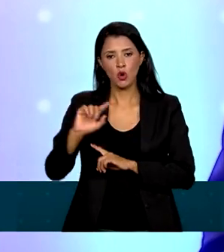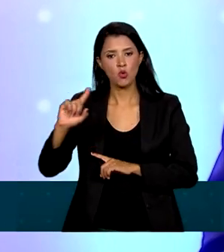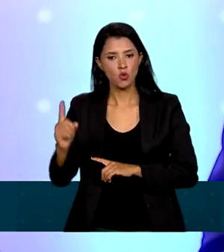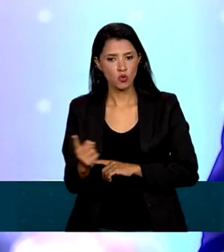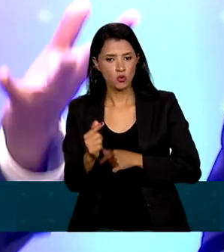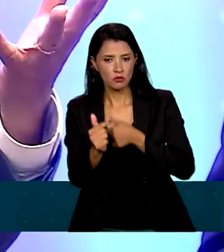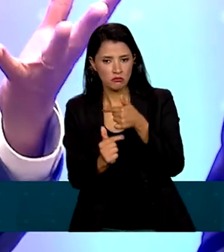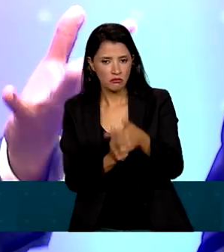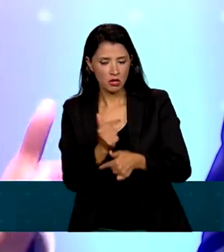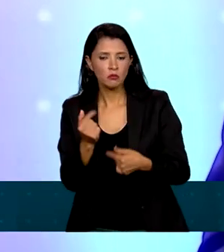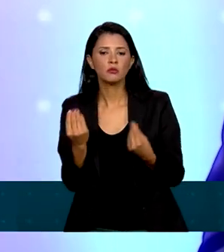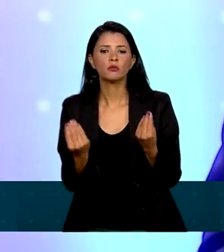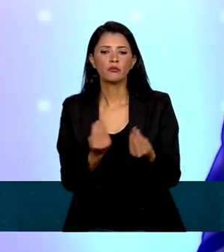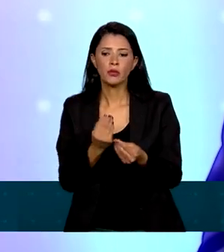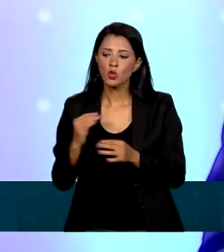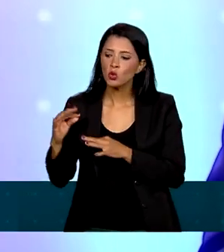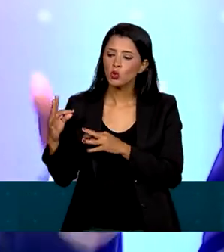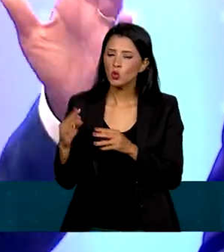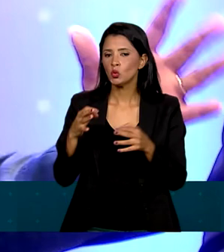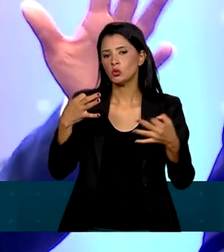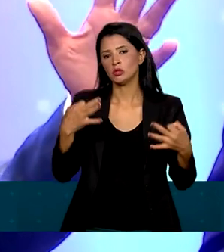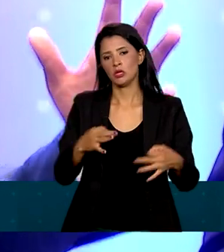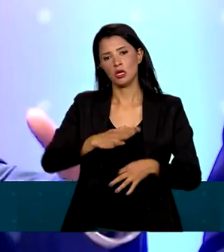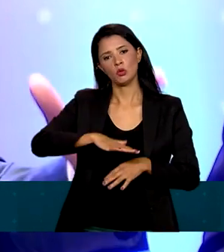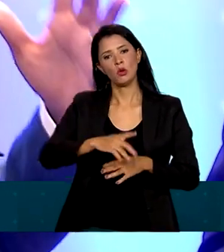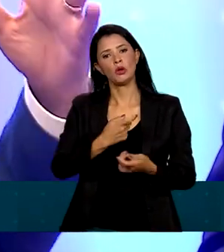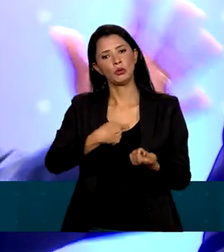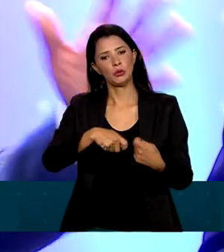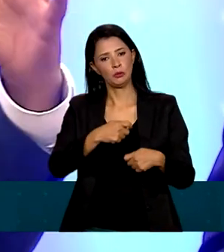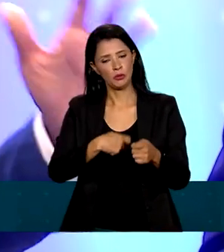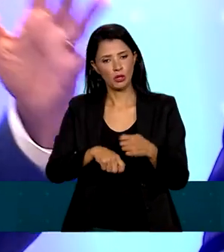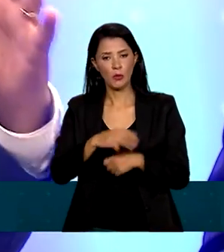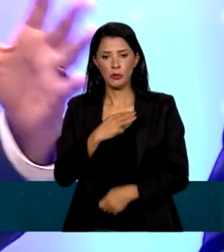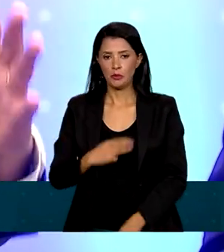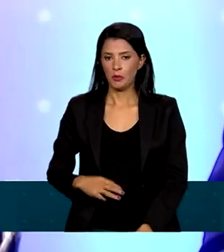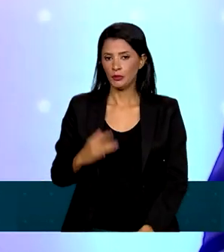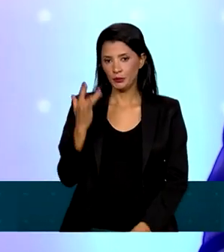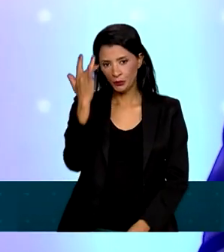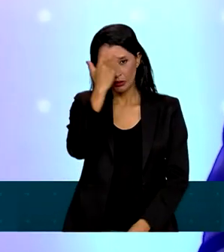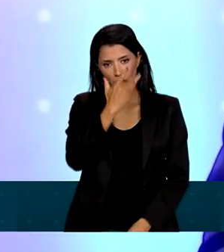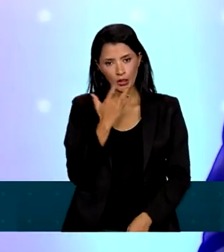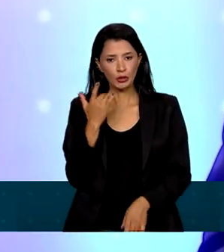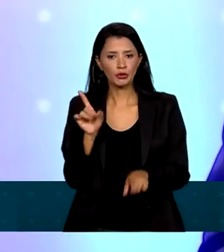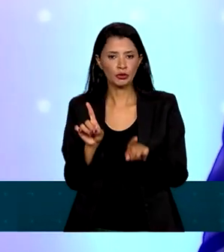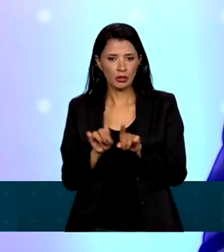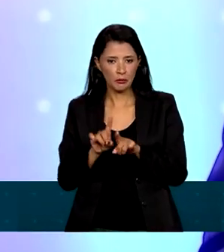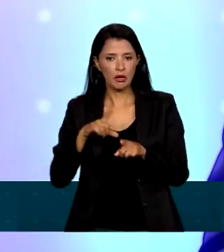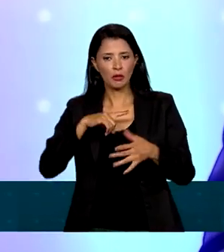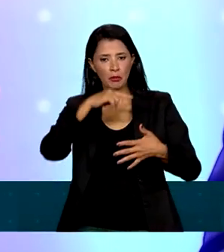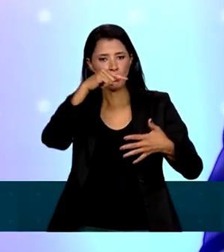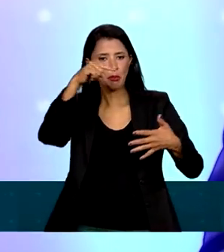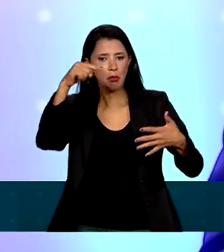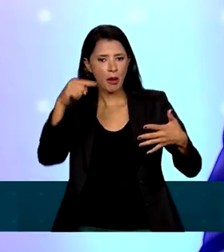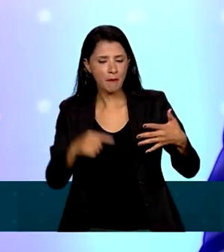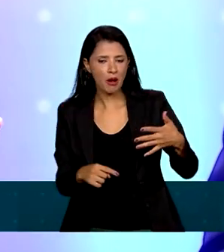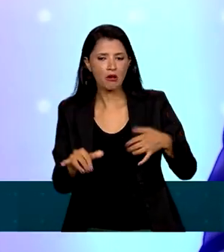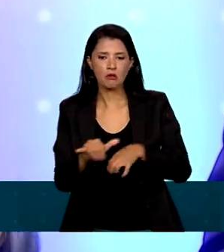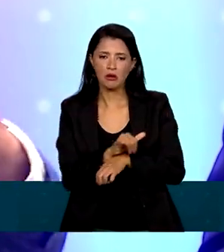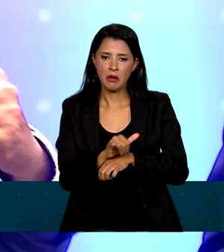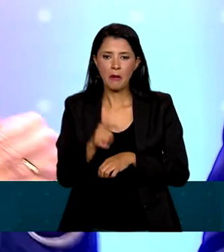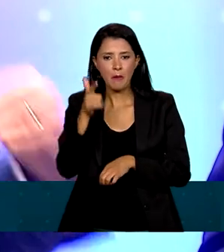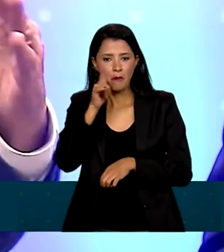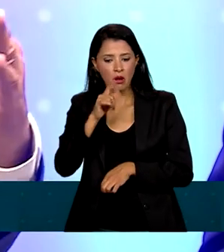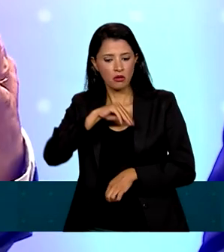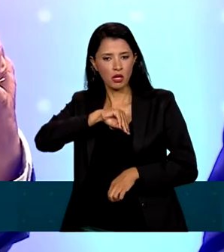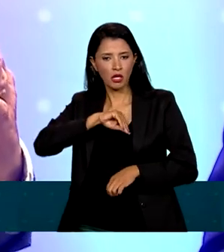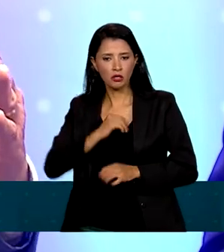trabalhando para que tudo dê certo na economia. O ministro Fernando Haddad aí colocando um conjunto de medidas para crescer a renda.